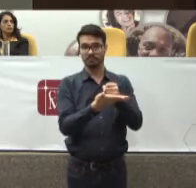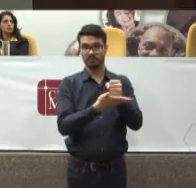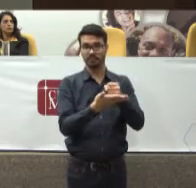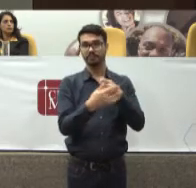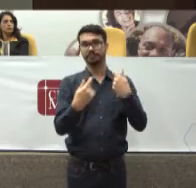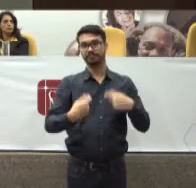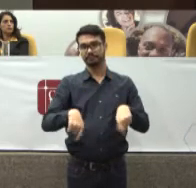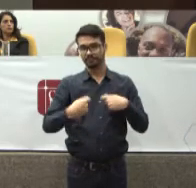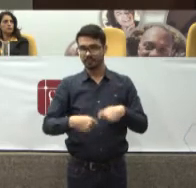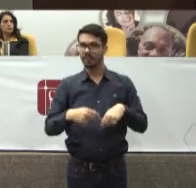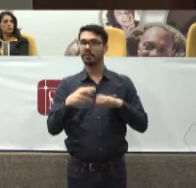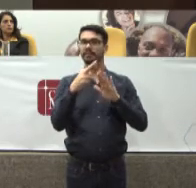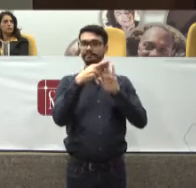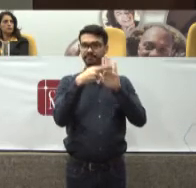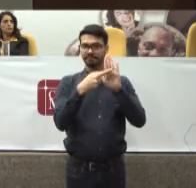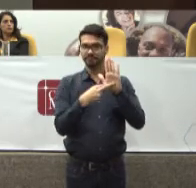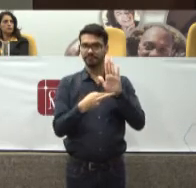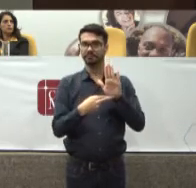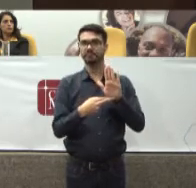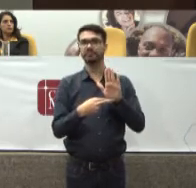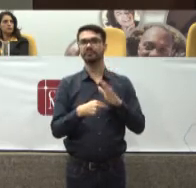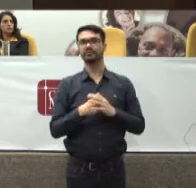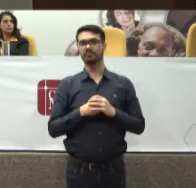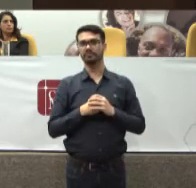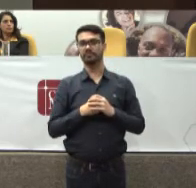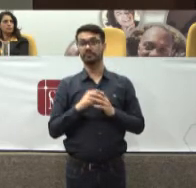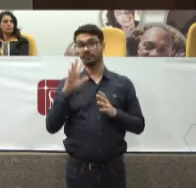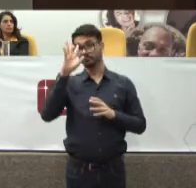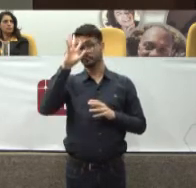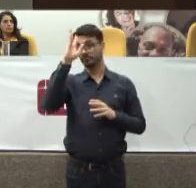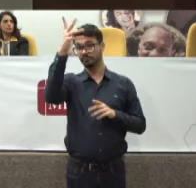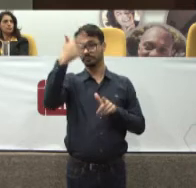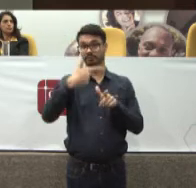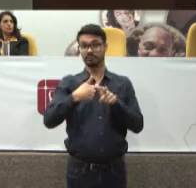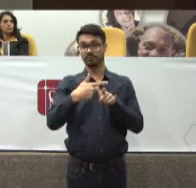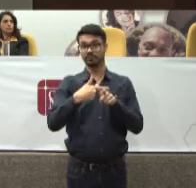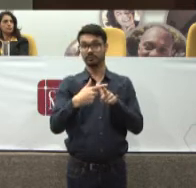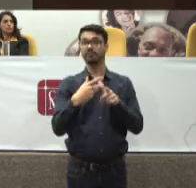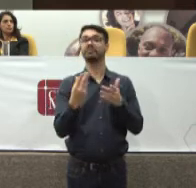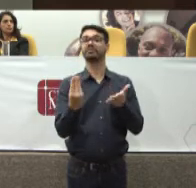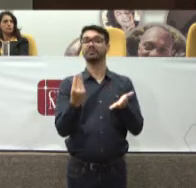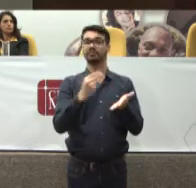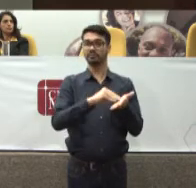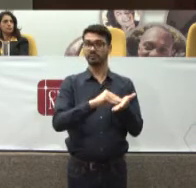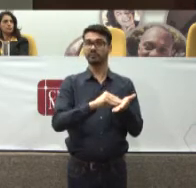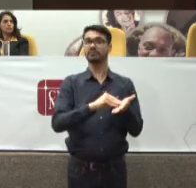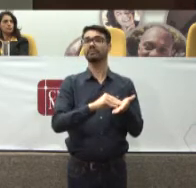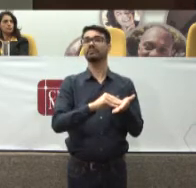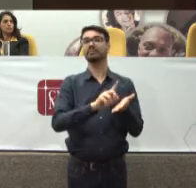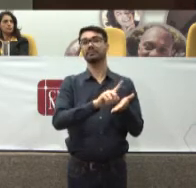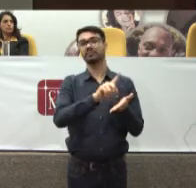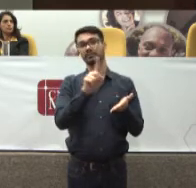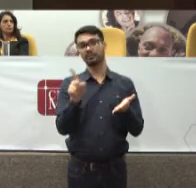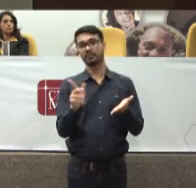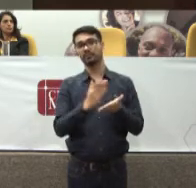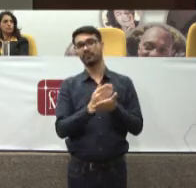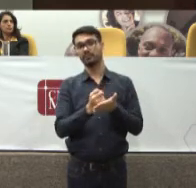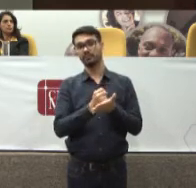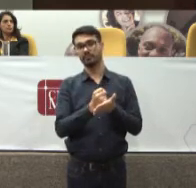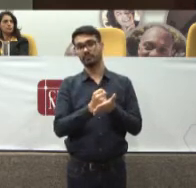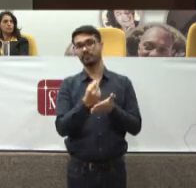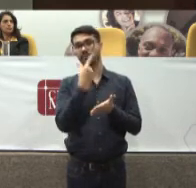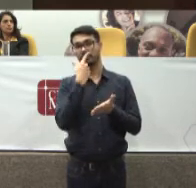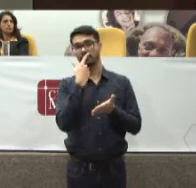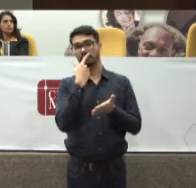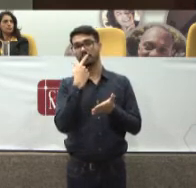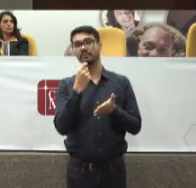nortear A solução Para incorporação Ou não De procedimentos Ou de